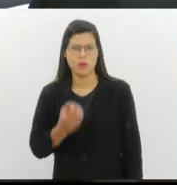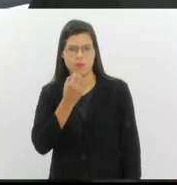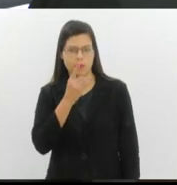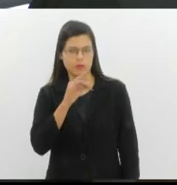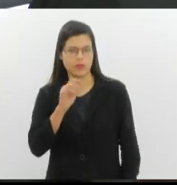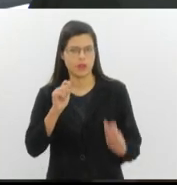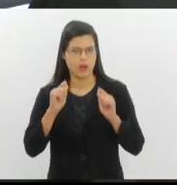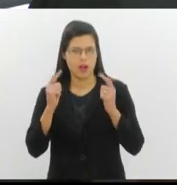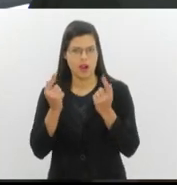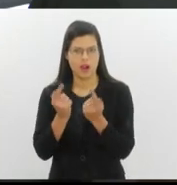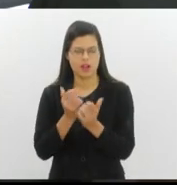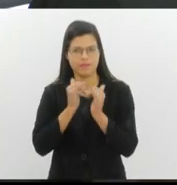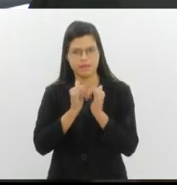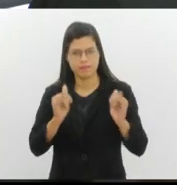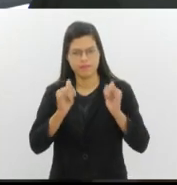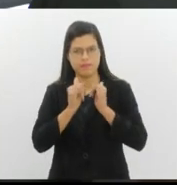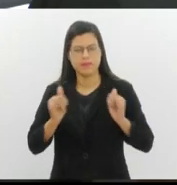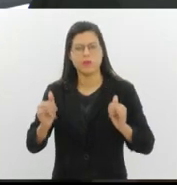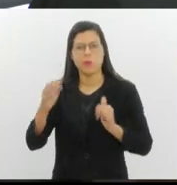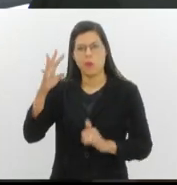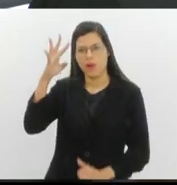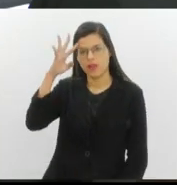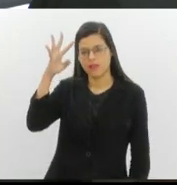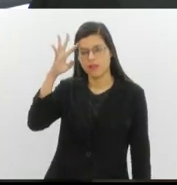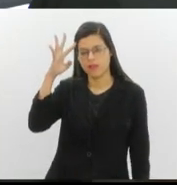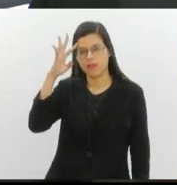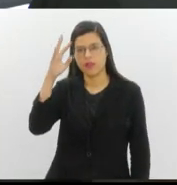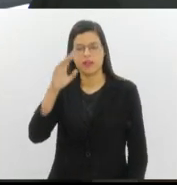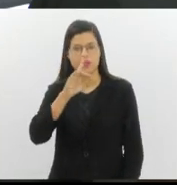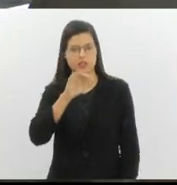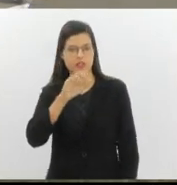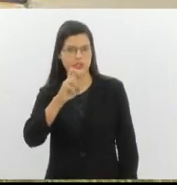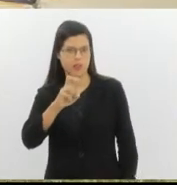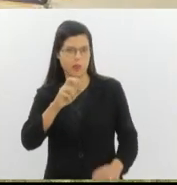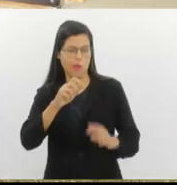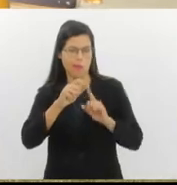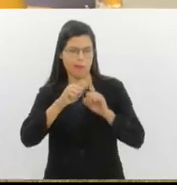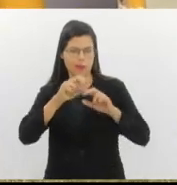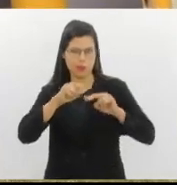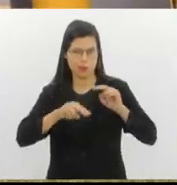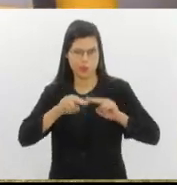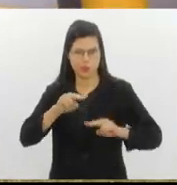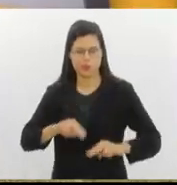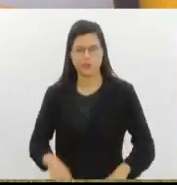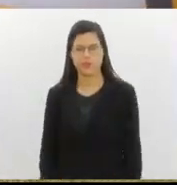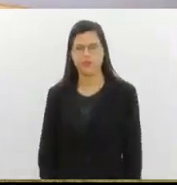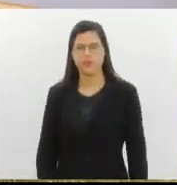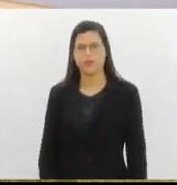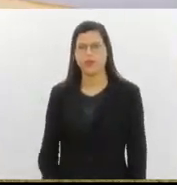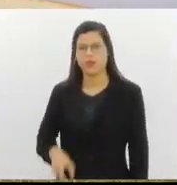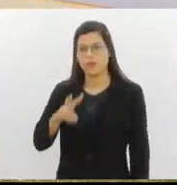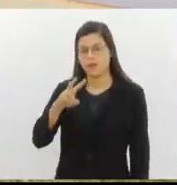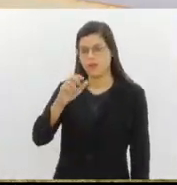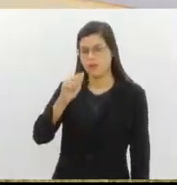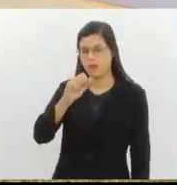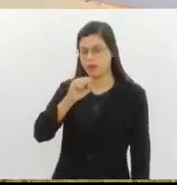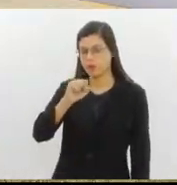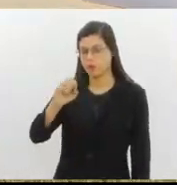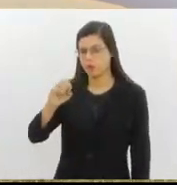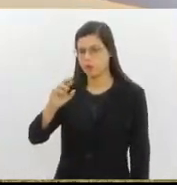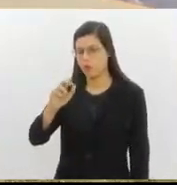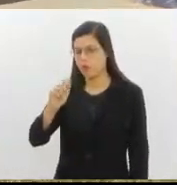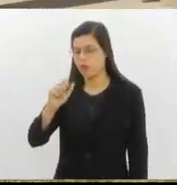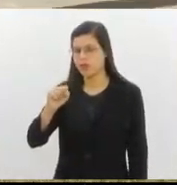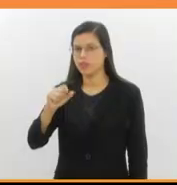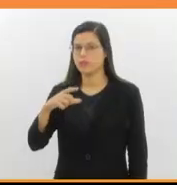O Bom Dia Alerj traz os seguintes destaques nesta quarta-feira, 5 de junho. Vassouras, no centro sul fluminense,